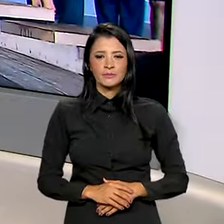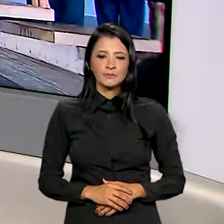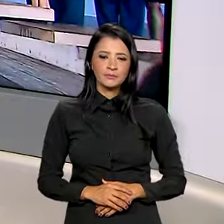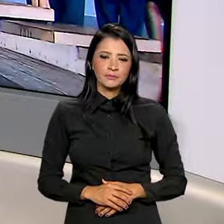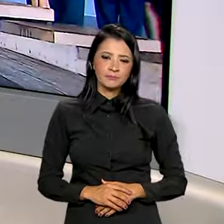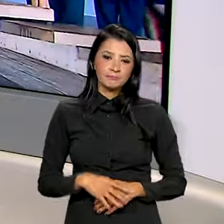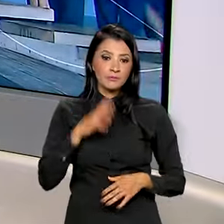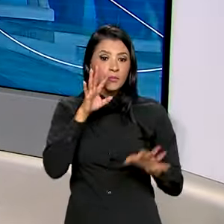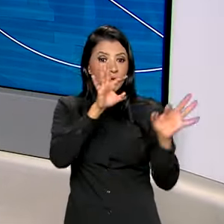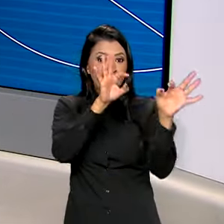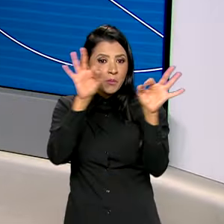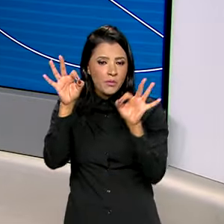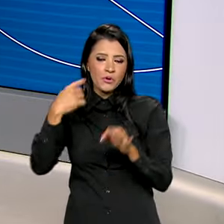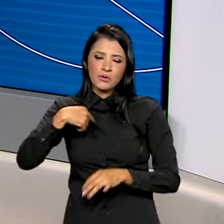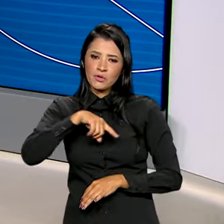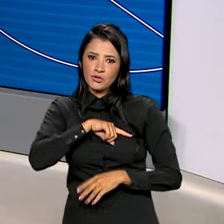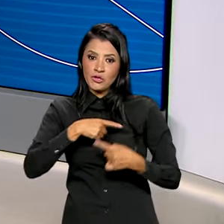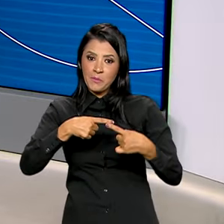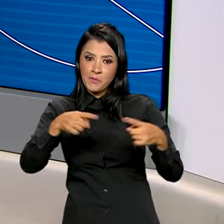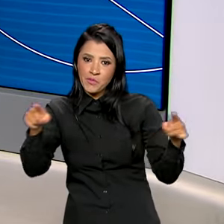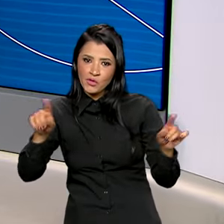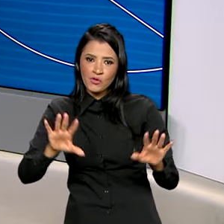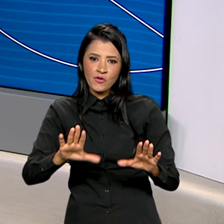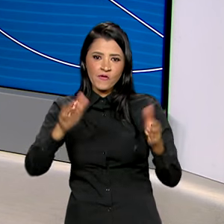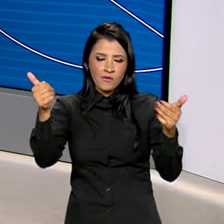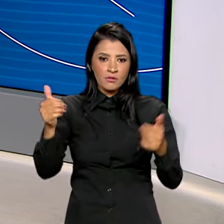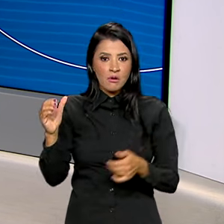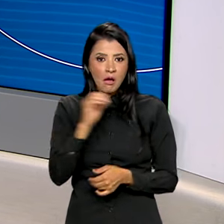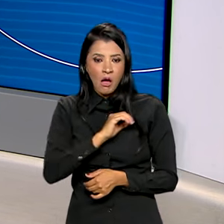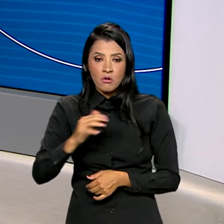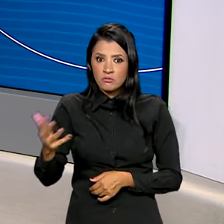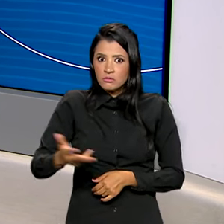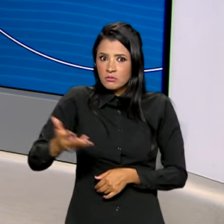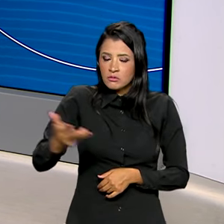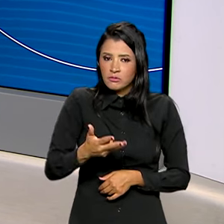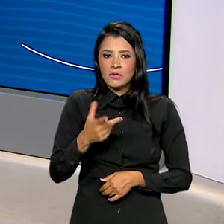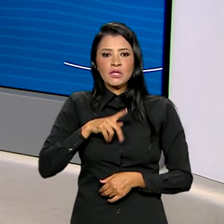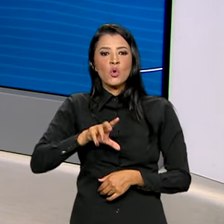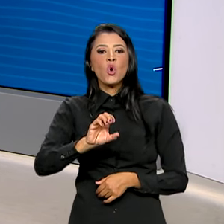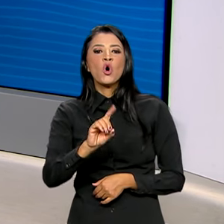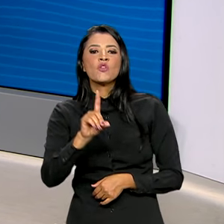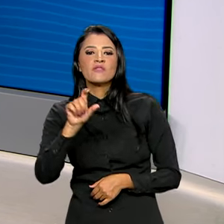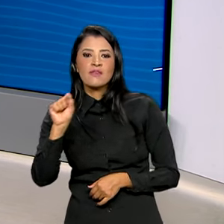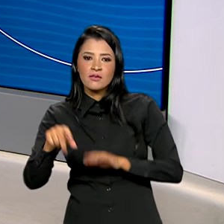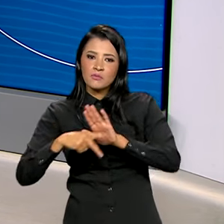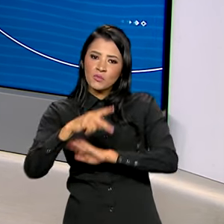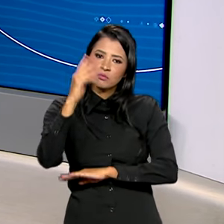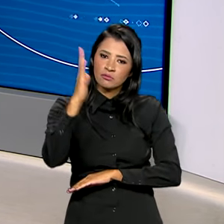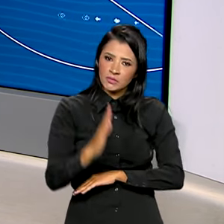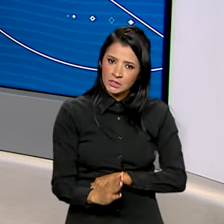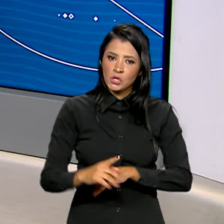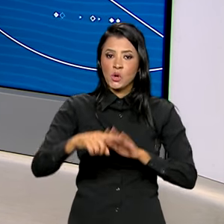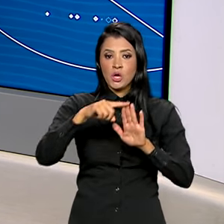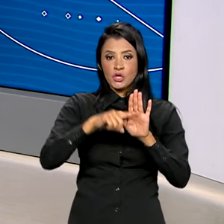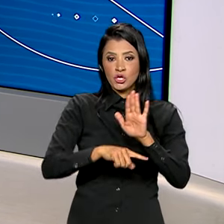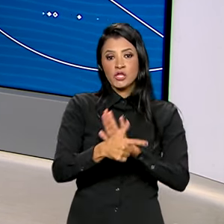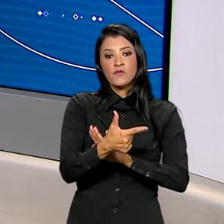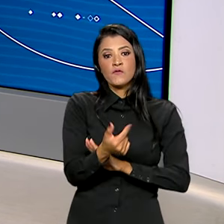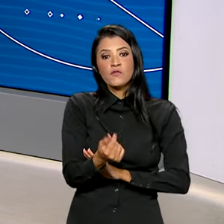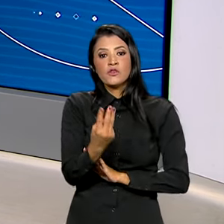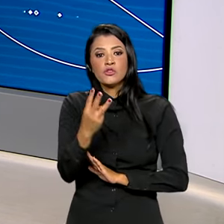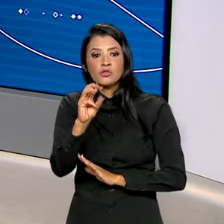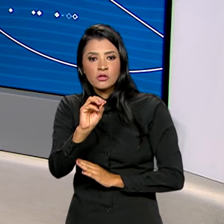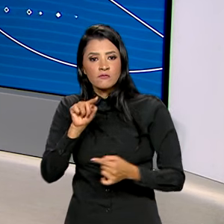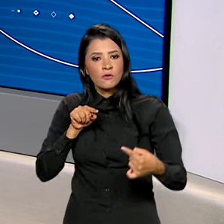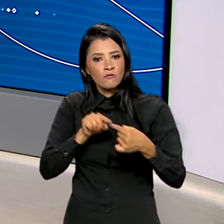Você acompanhou conosco a abertura do evento, acelerando a implementação dos ODS no Brasil. A Agenda 2030 para o